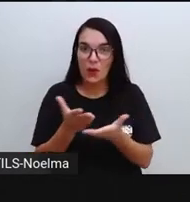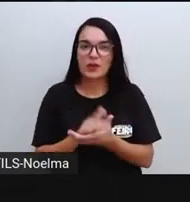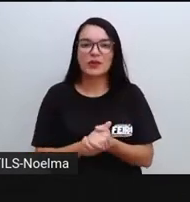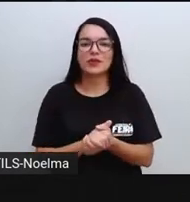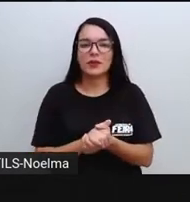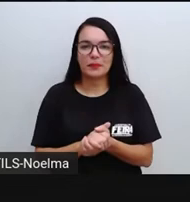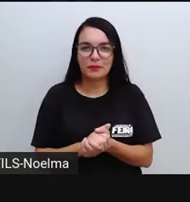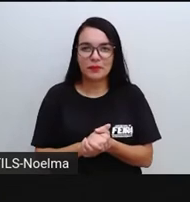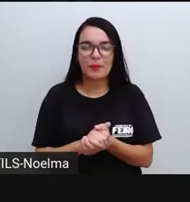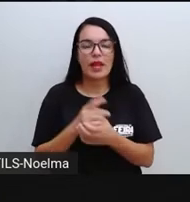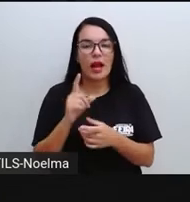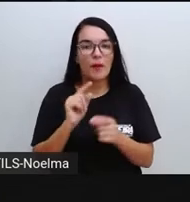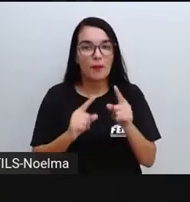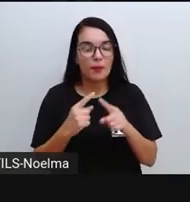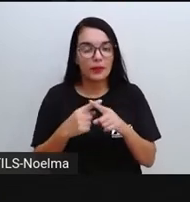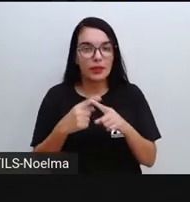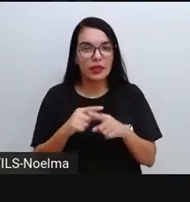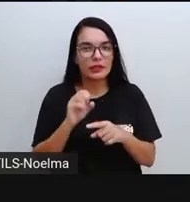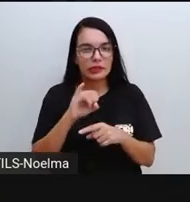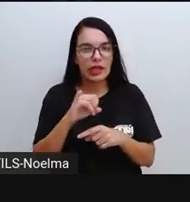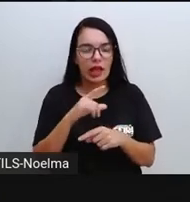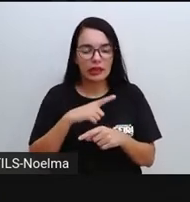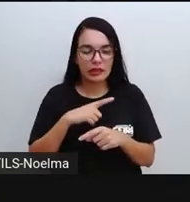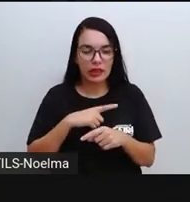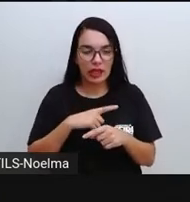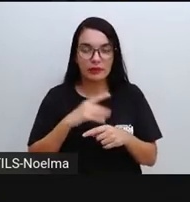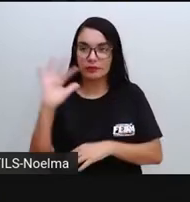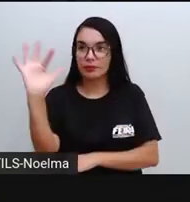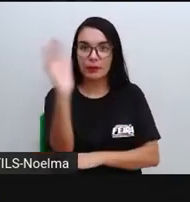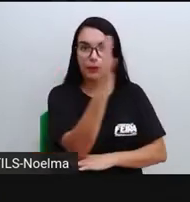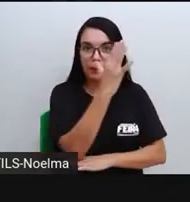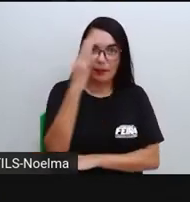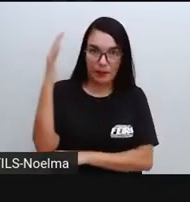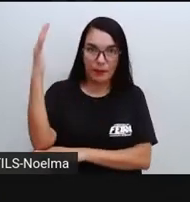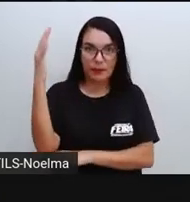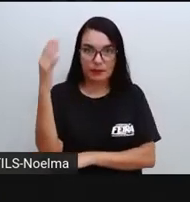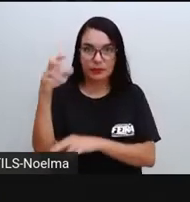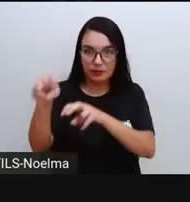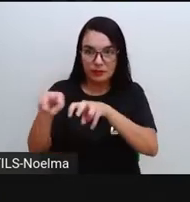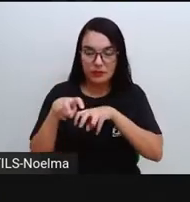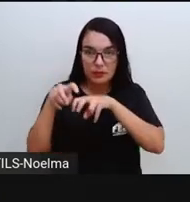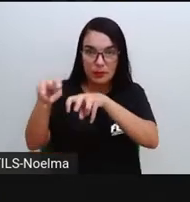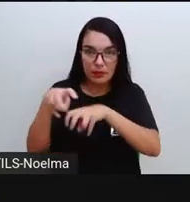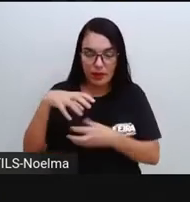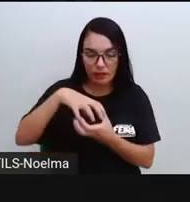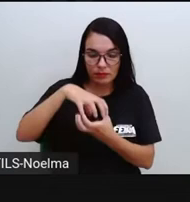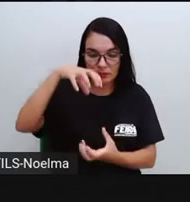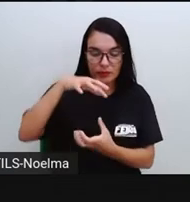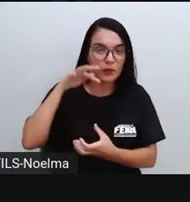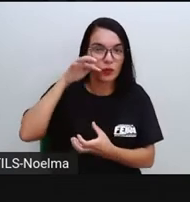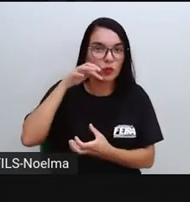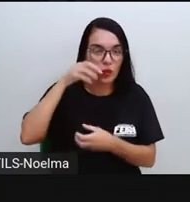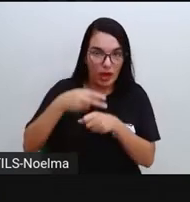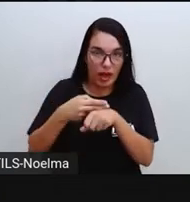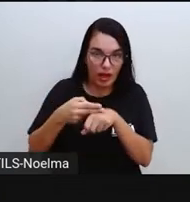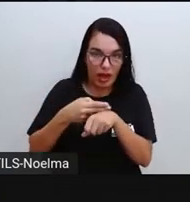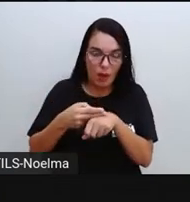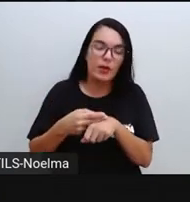econômicas, onde, por exemplo, se tem a plantação de cacau, né? Onde é retirado esse produto aí natural,